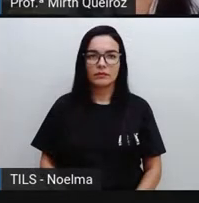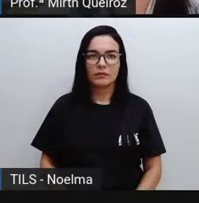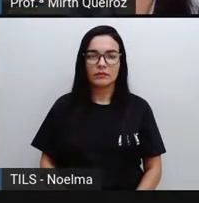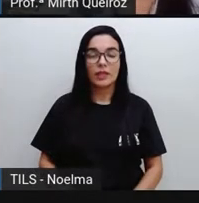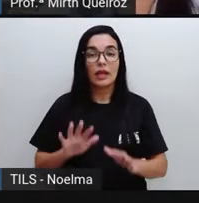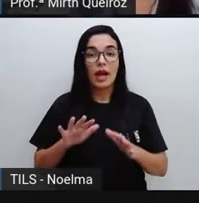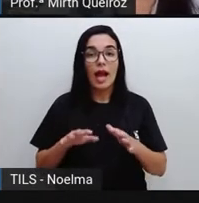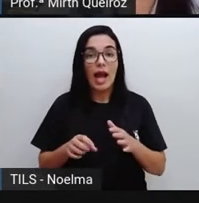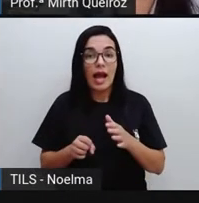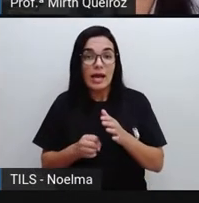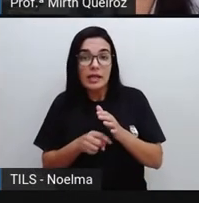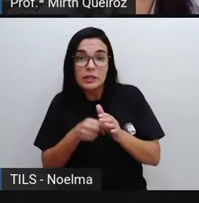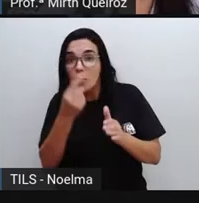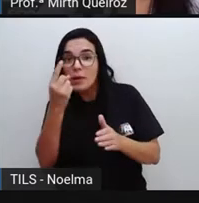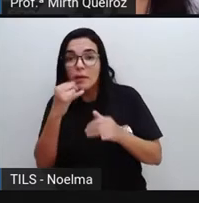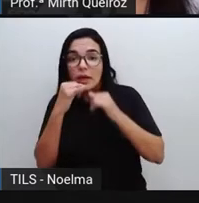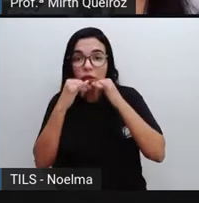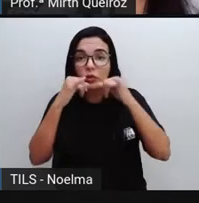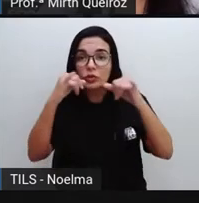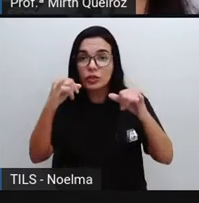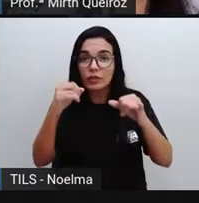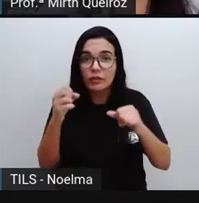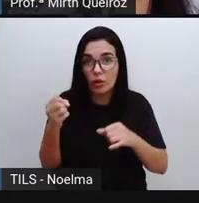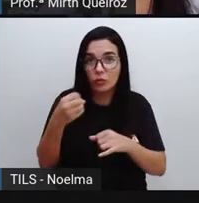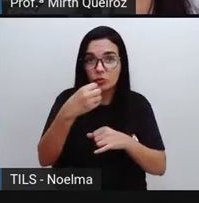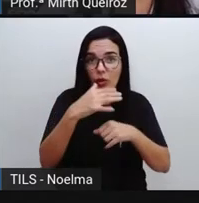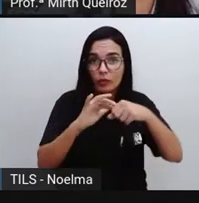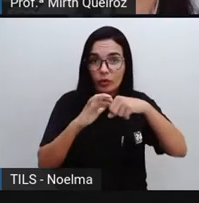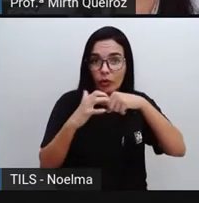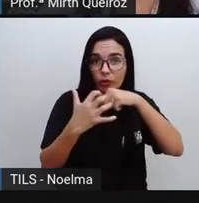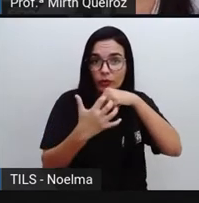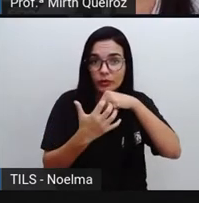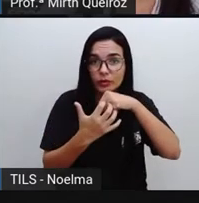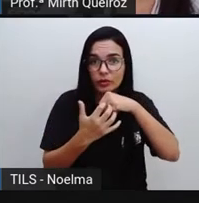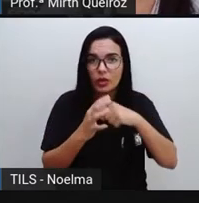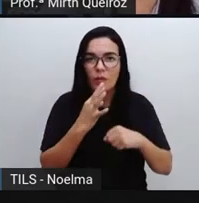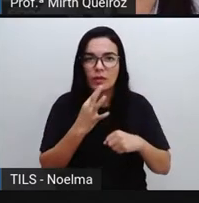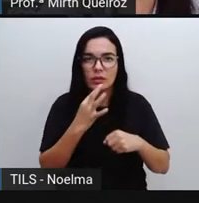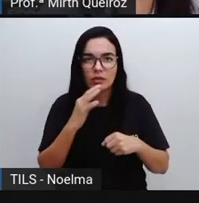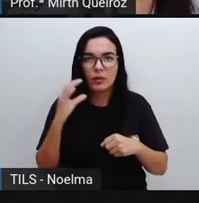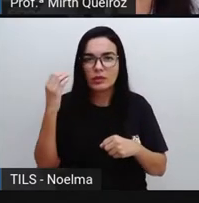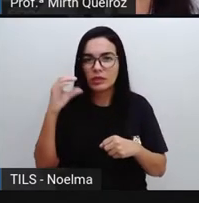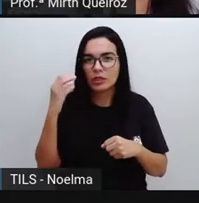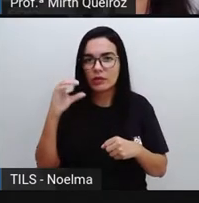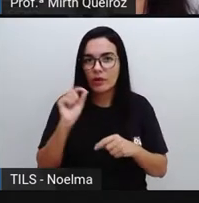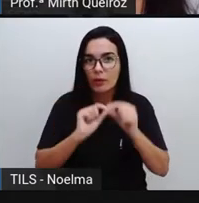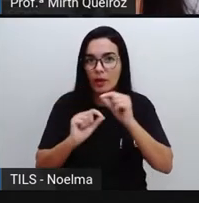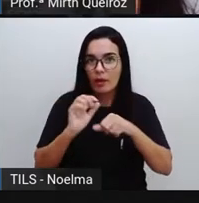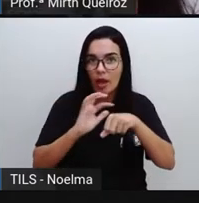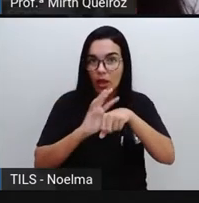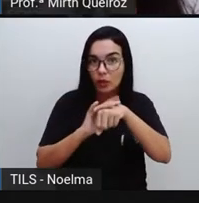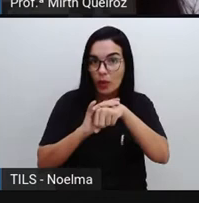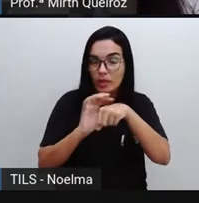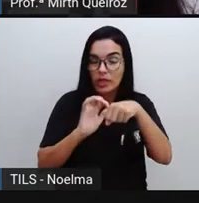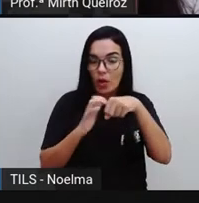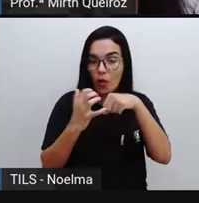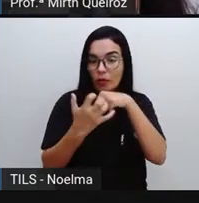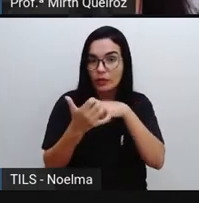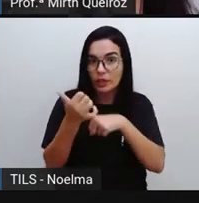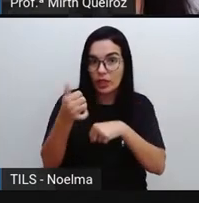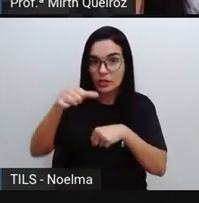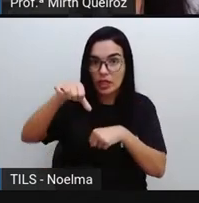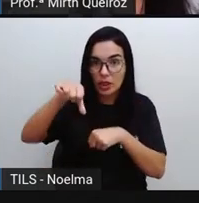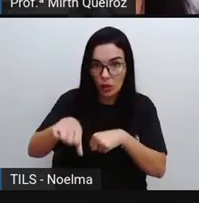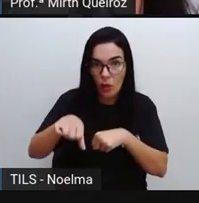As primeiras notícias sobre o novo coronavírus, conhecido cientificamente como Covid-19, a doença, certo? O